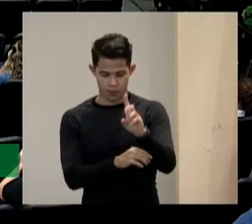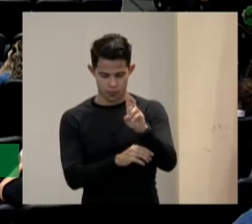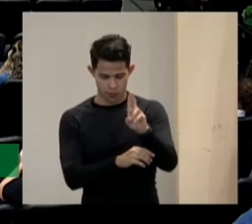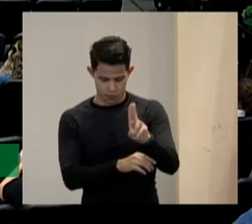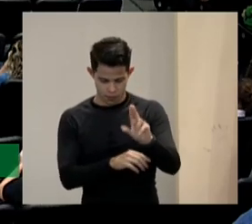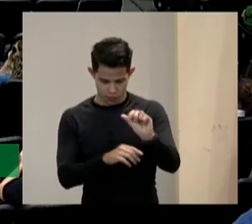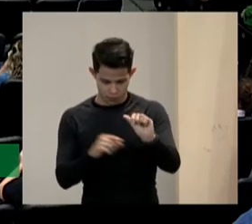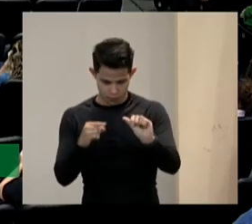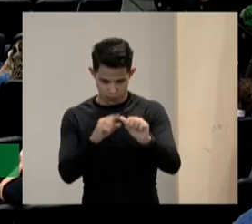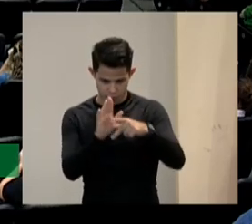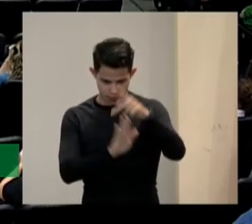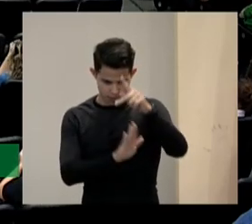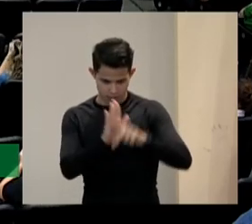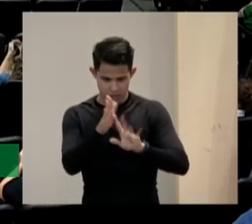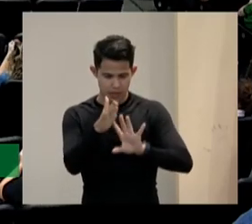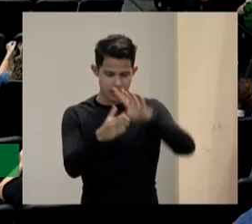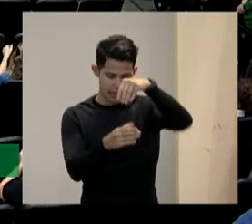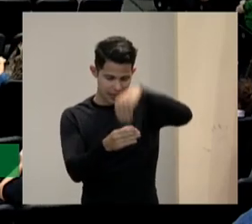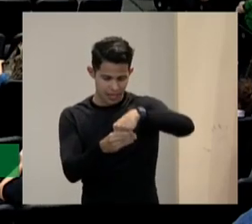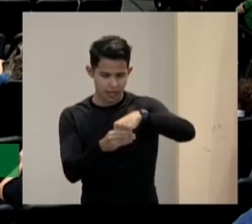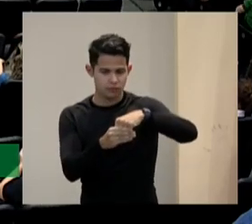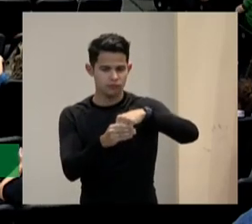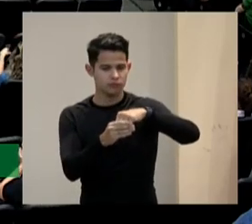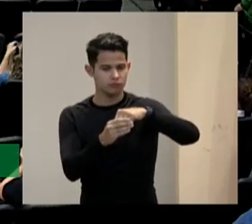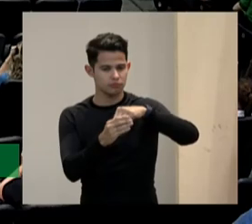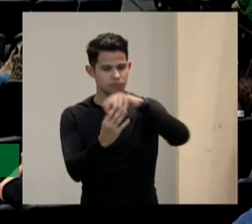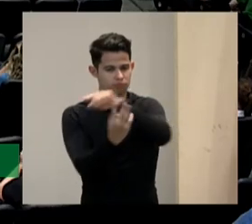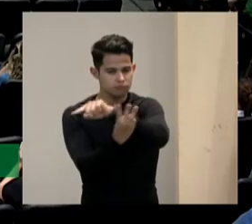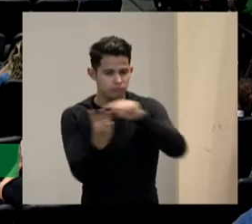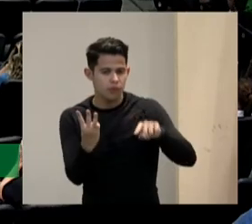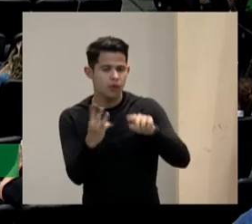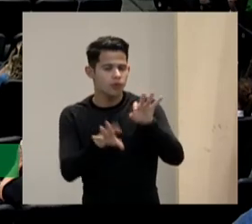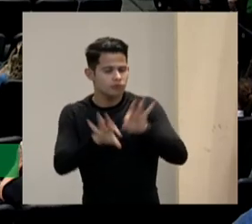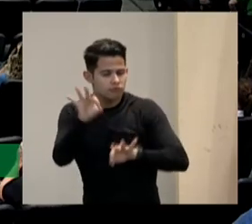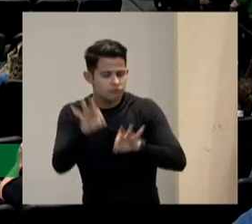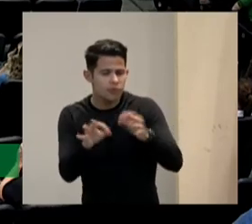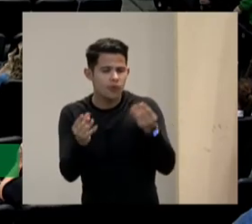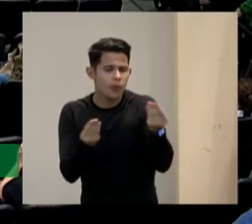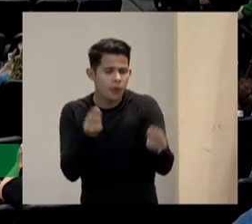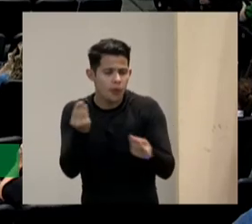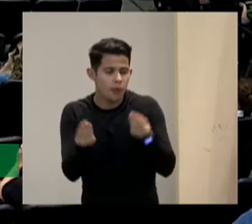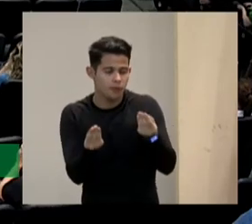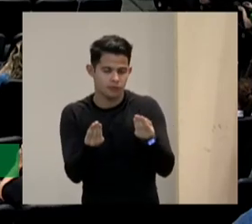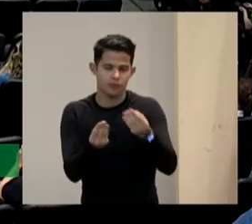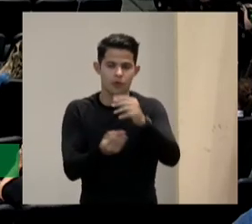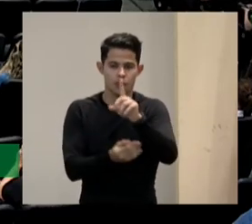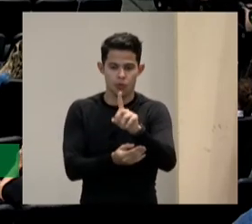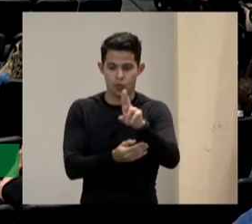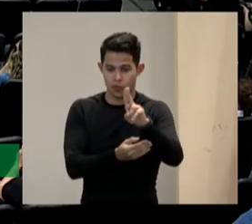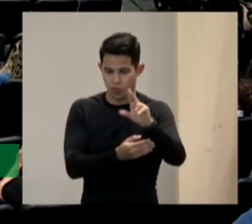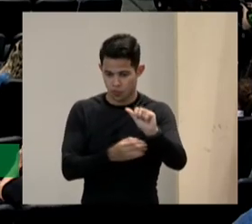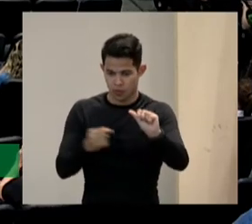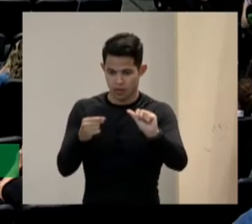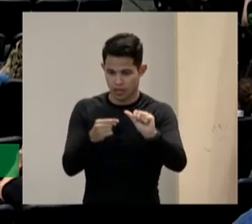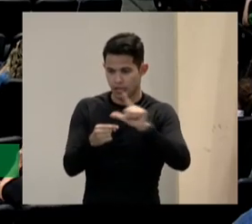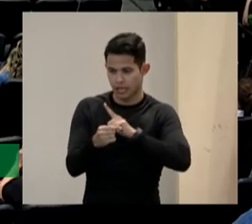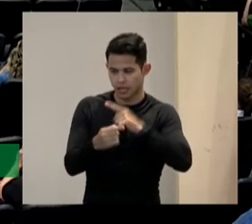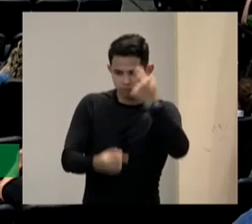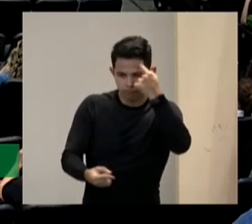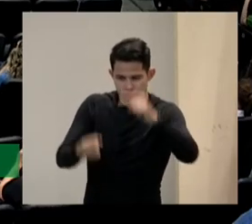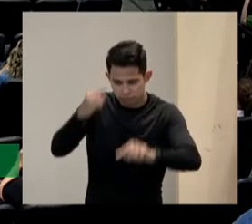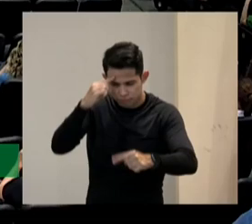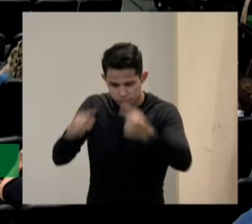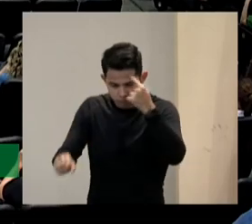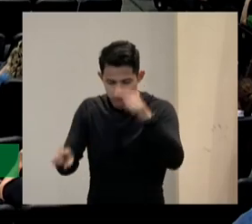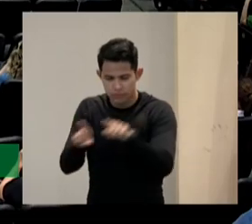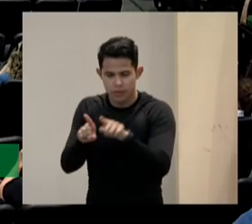dentro deste mare magnum de ideias que eu falei o duas dá ideias directrices e como falei pontos